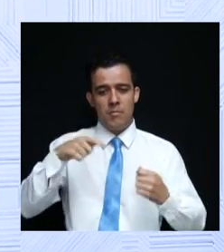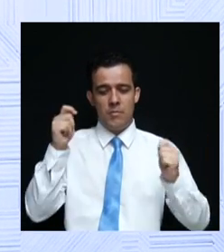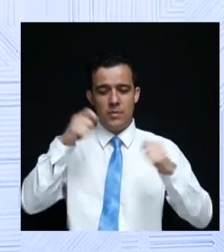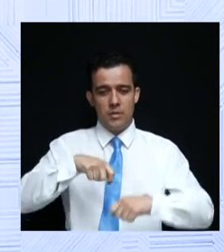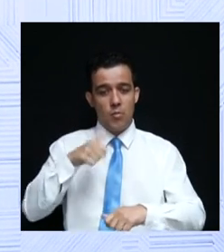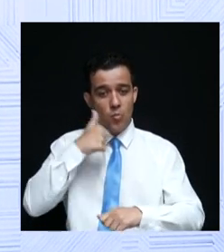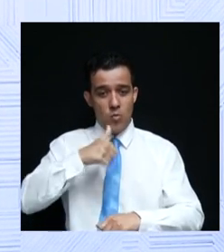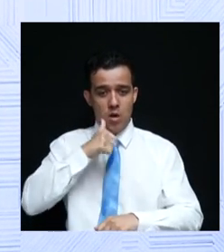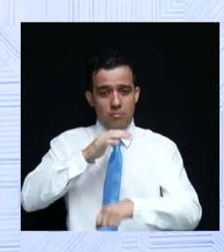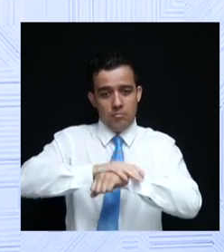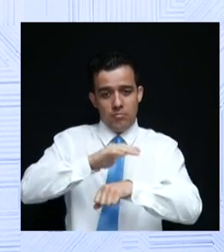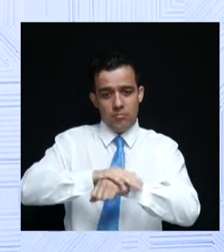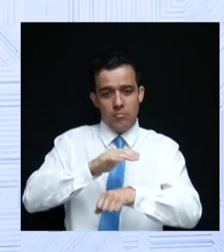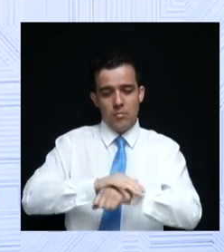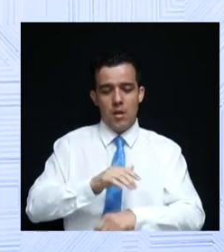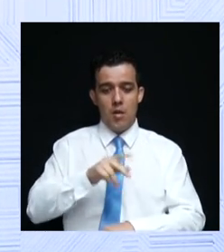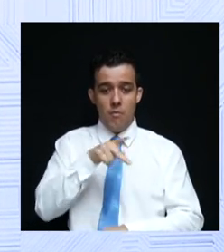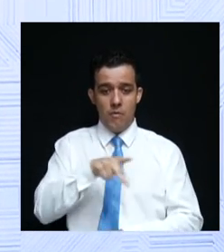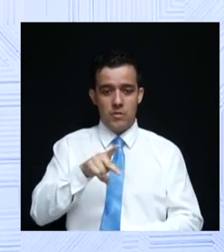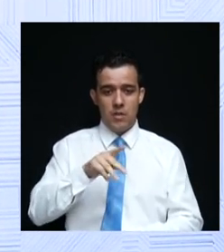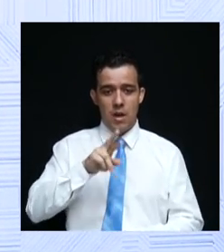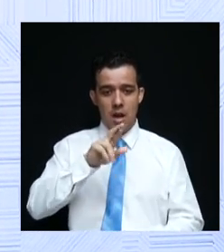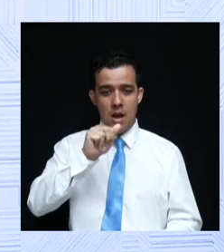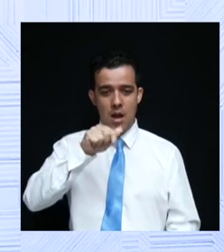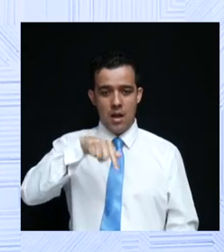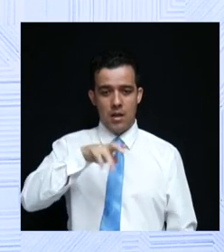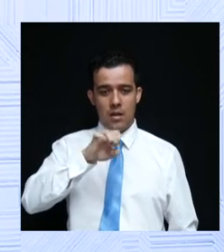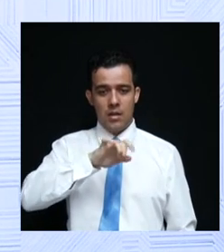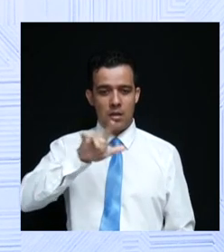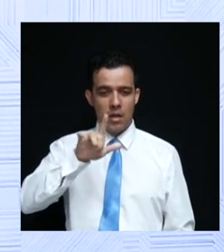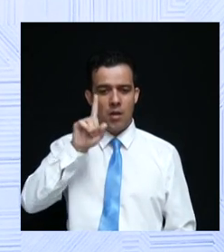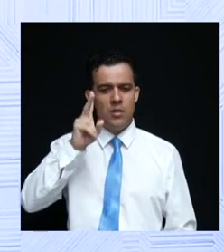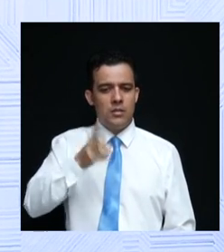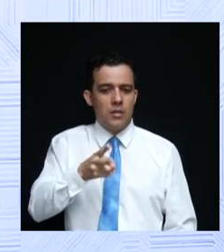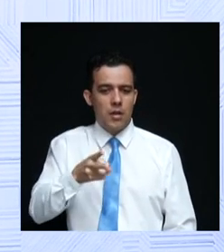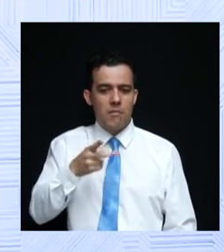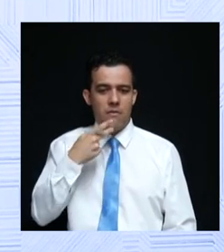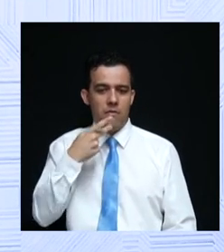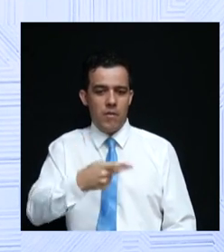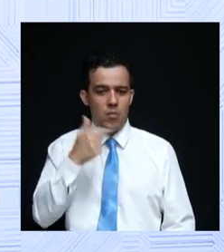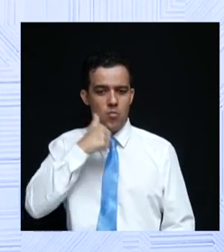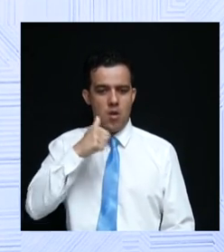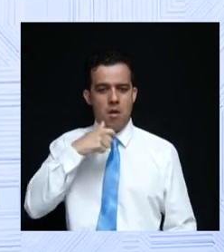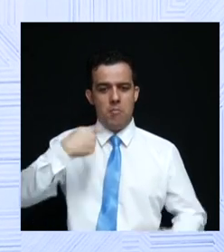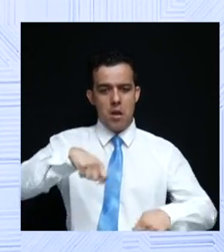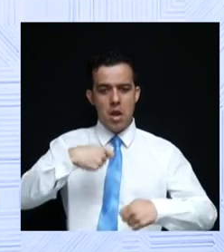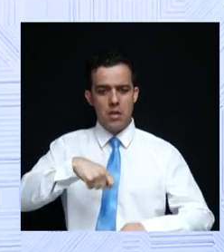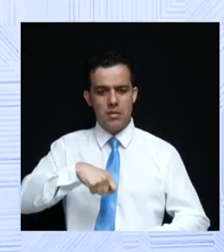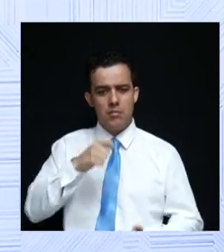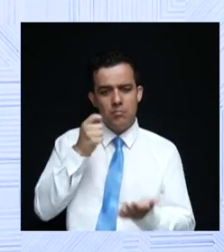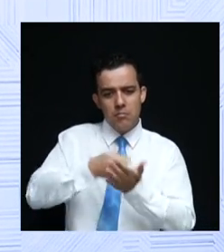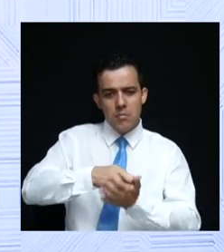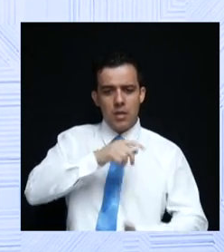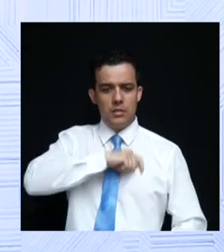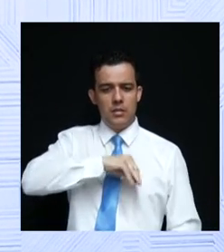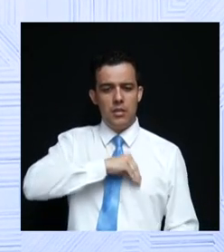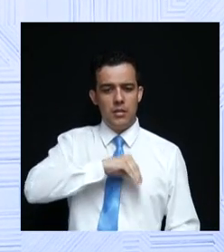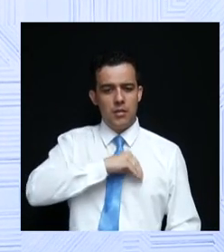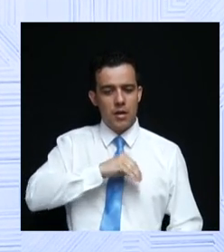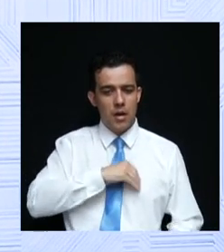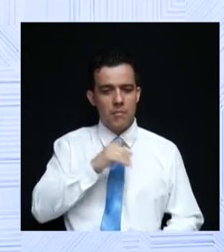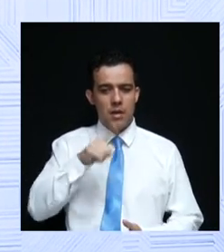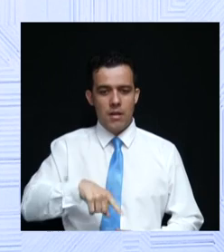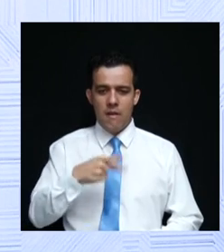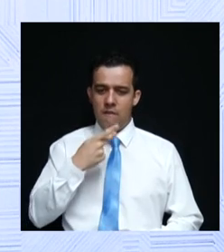independência. A professora Raquel, minha candidata vice-governadora, coloca sempre que mulher tem que ter conta bancária. Ao falar isso, ela está fomentando justamente